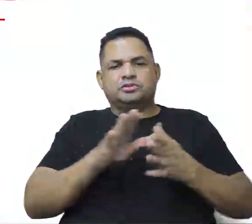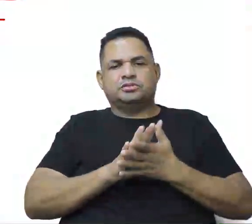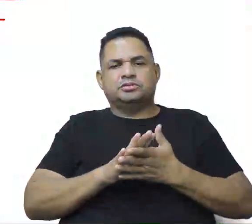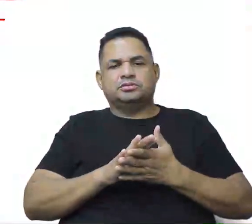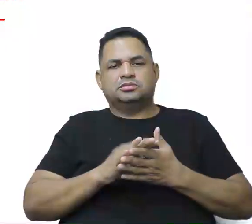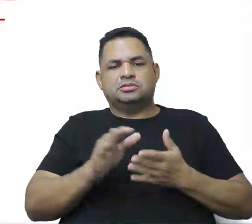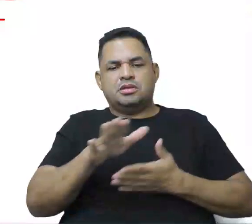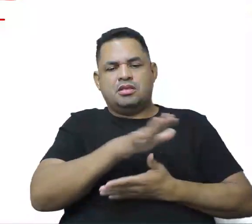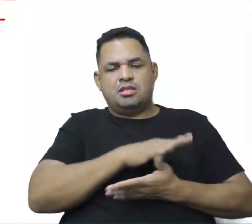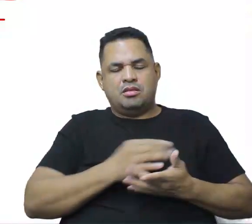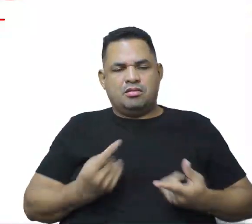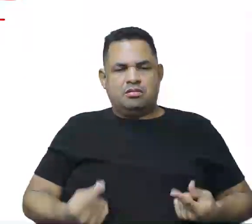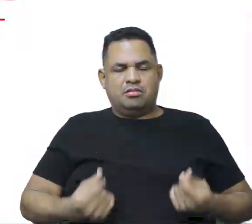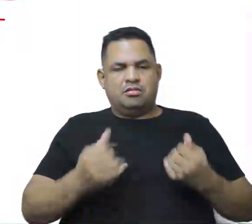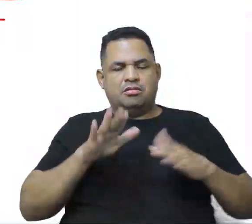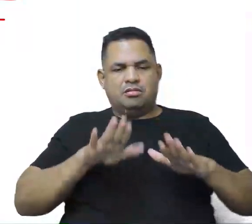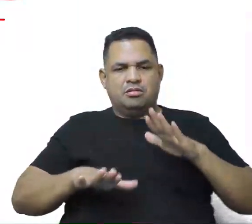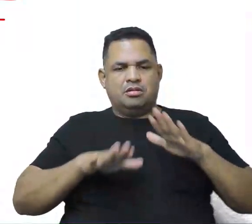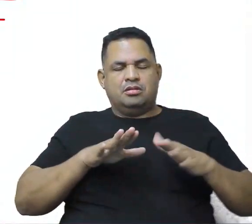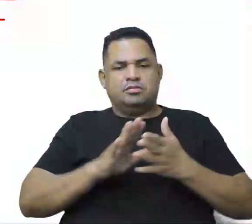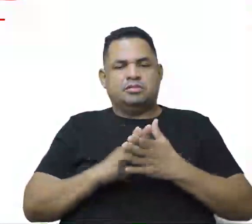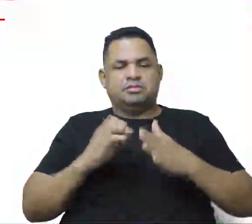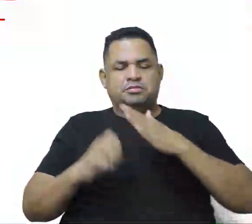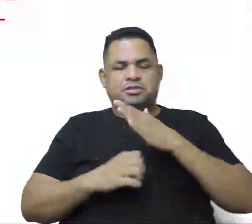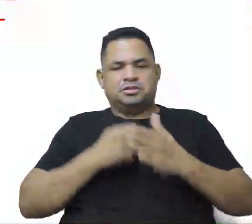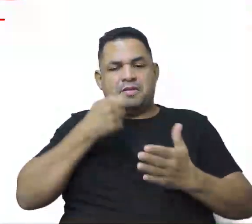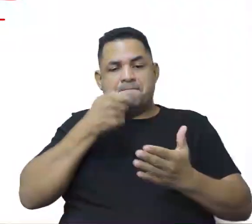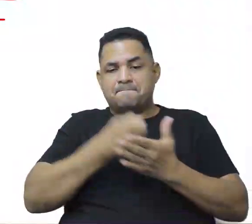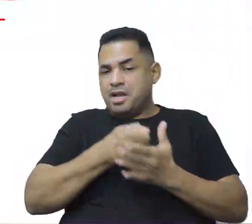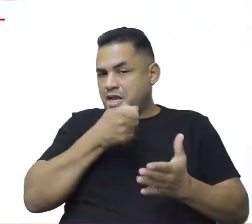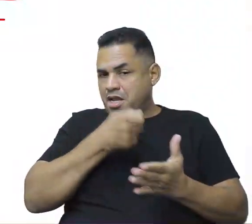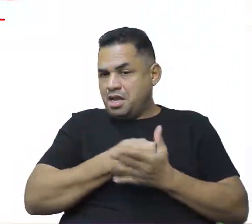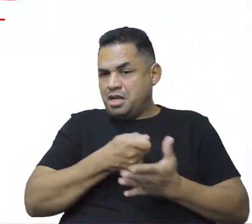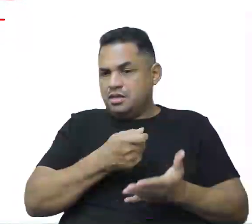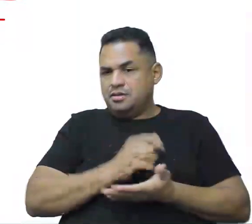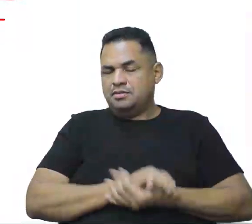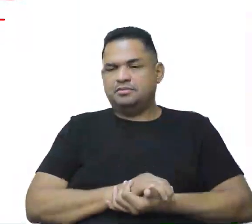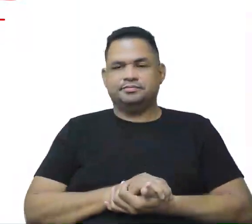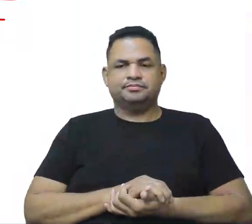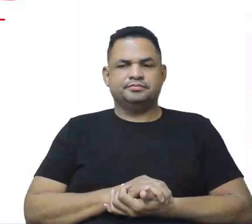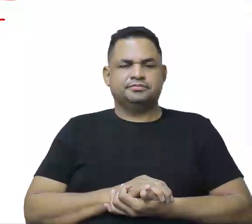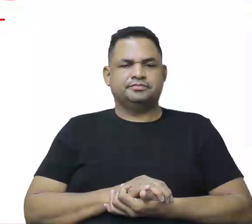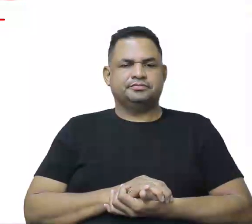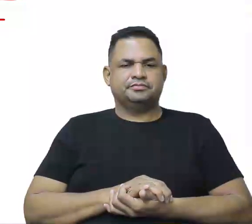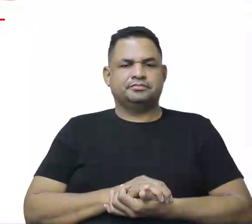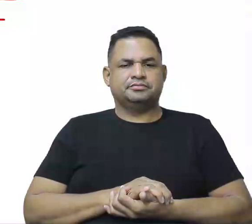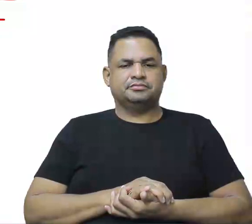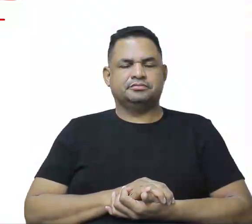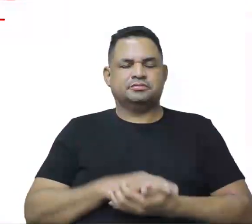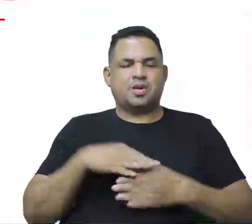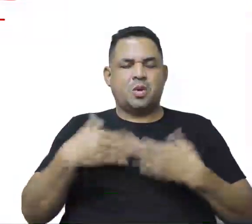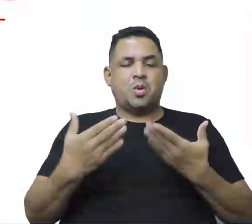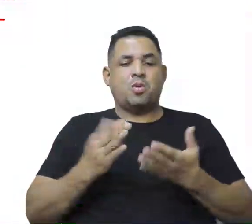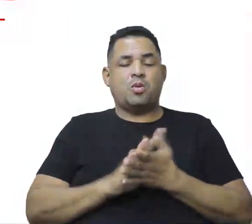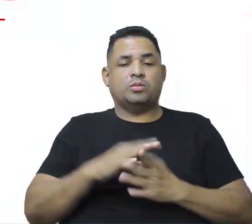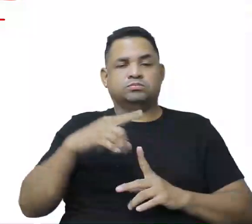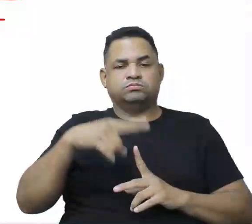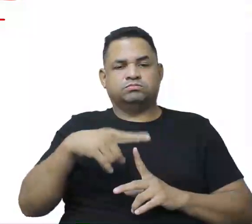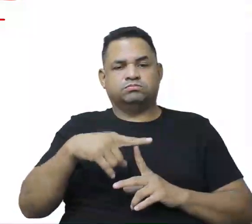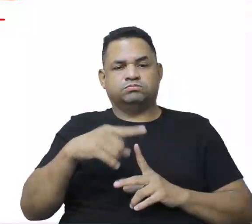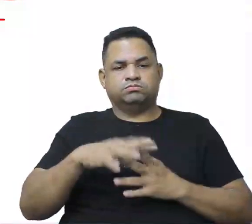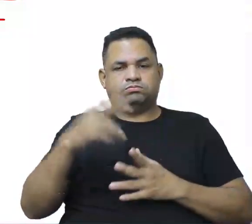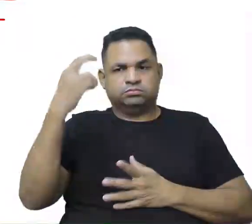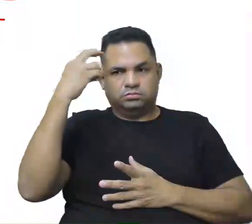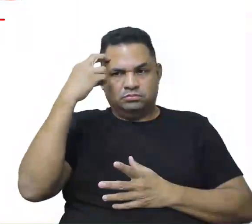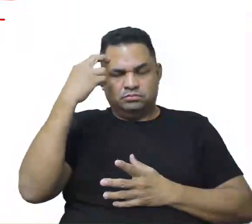mercado e depende de patrocinadores, né? Para poder investir. Qual é esse tipo de cultura, galera?